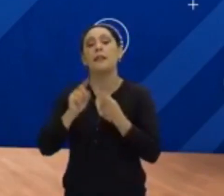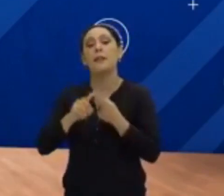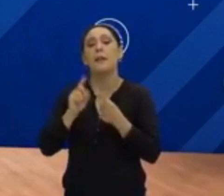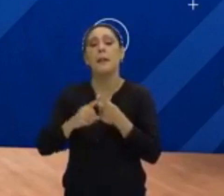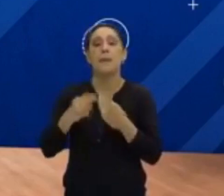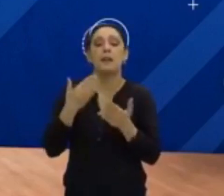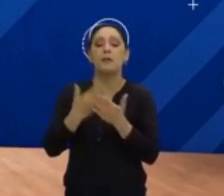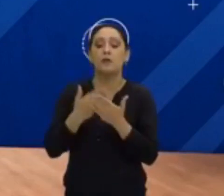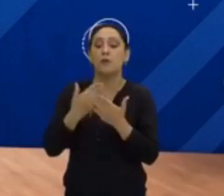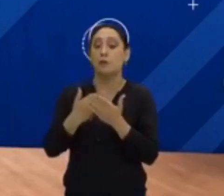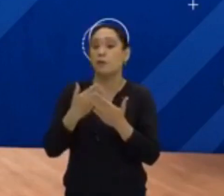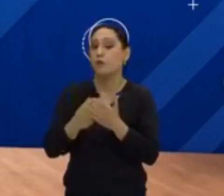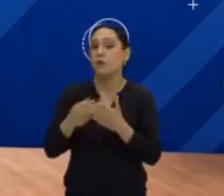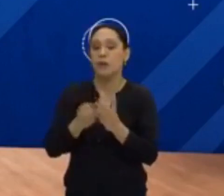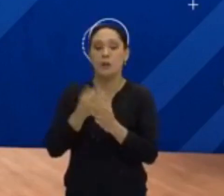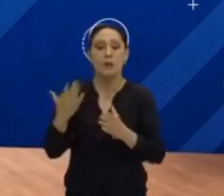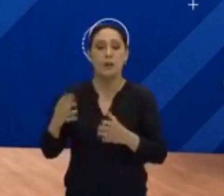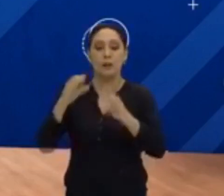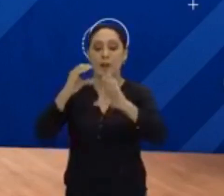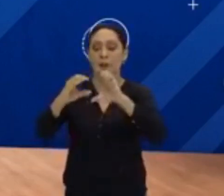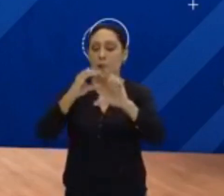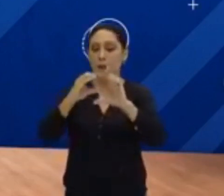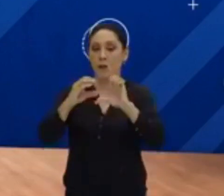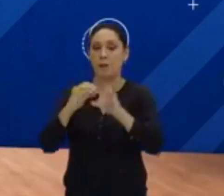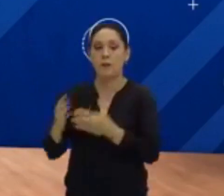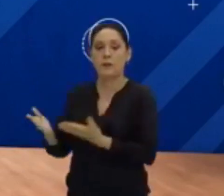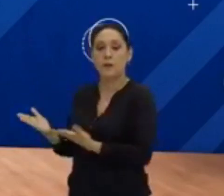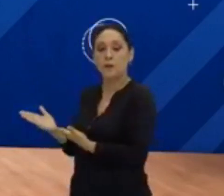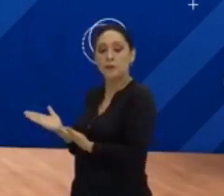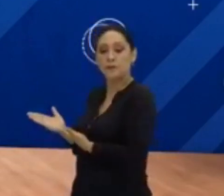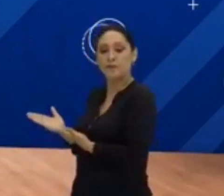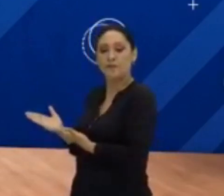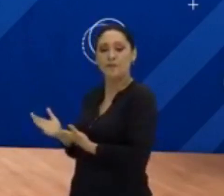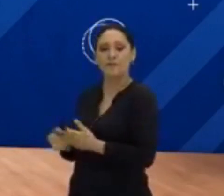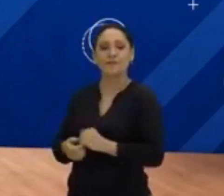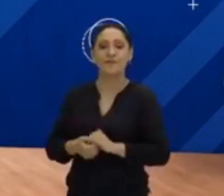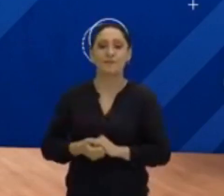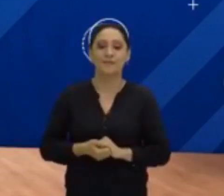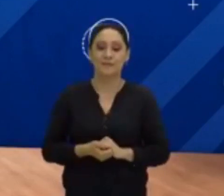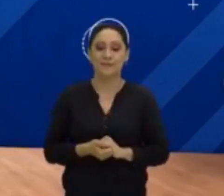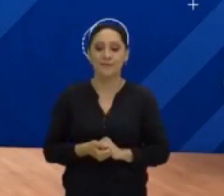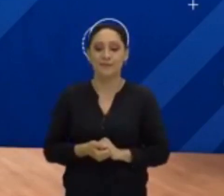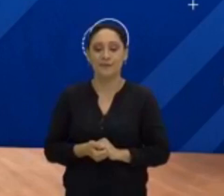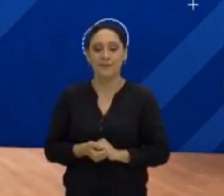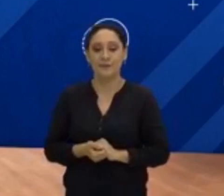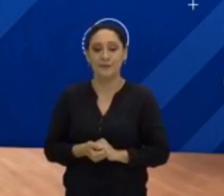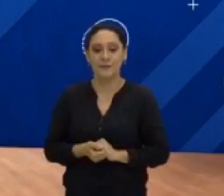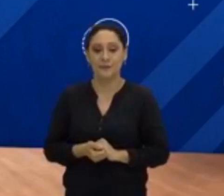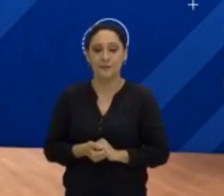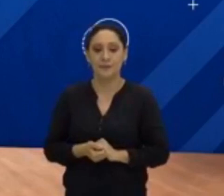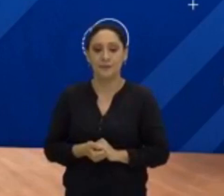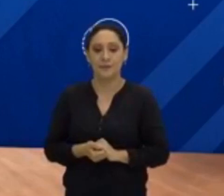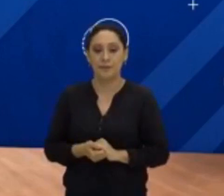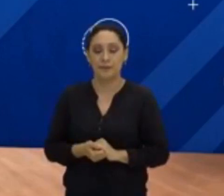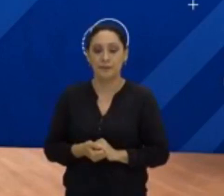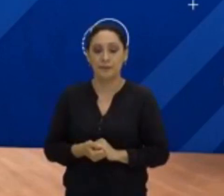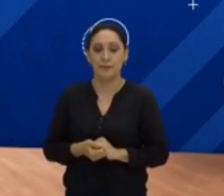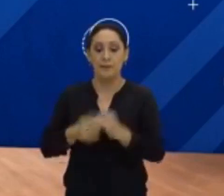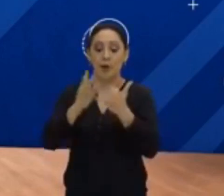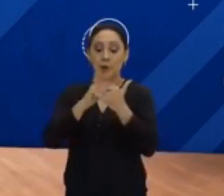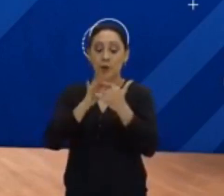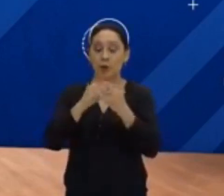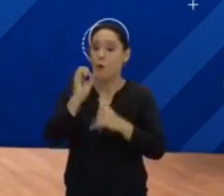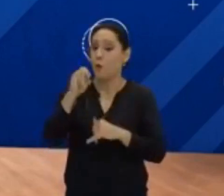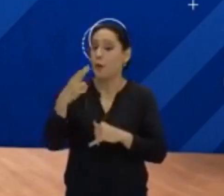vezes quiser, no portal Cultura, www.portalcultura.com.br, no YouTube